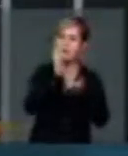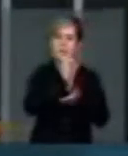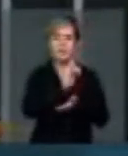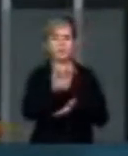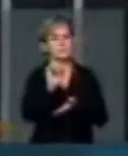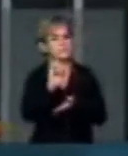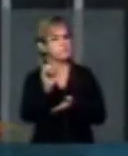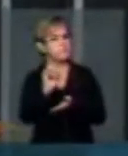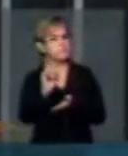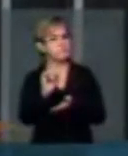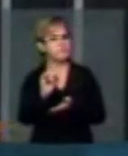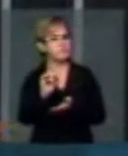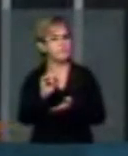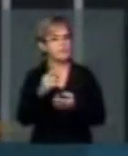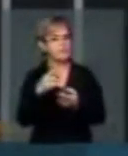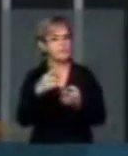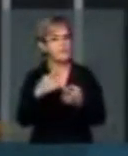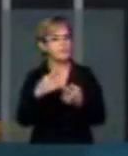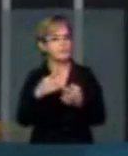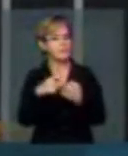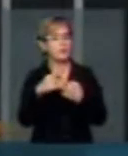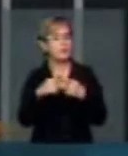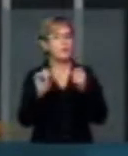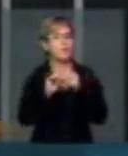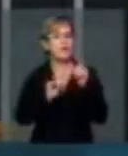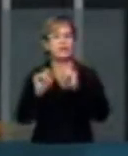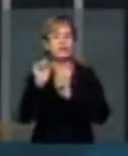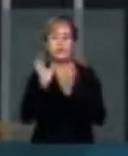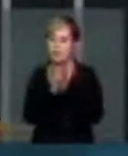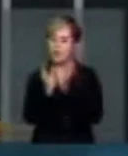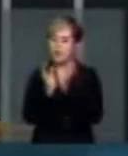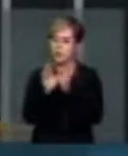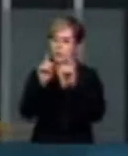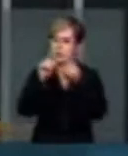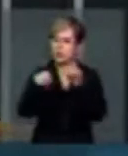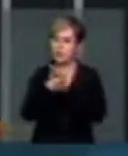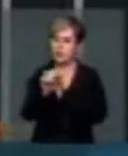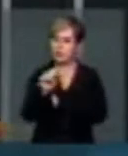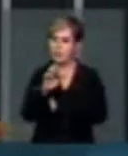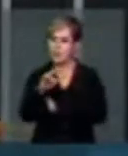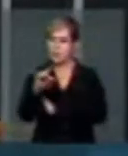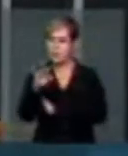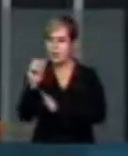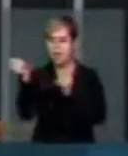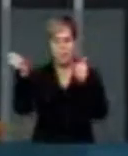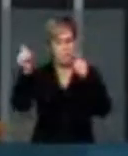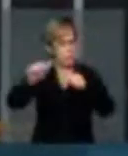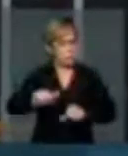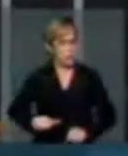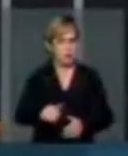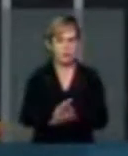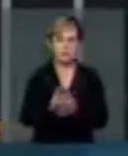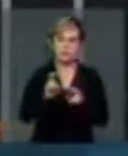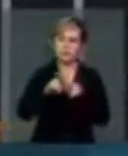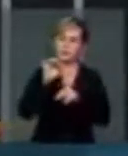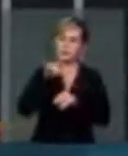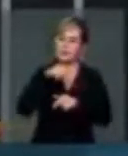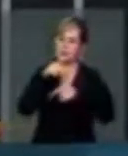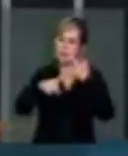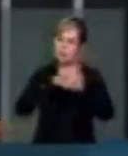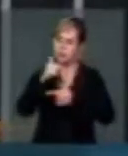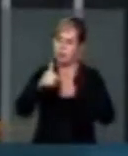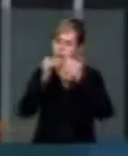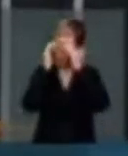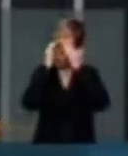contribuições quando que empurrou, quadro que empurrou de vez, as finanças do Aéreos para o abismo. Nessa conjuntura, apenas os trabalhadores